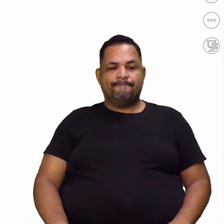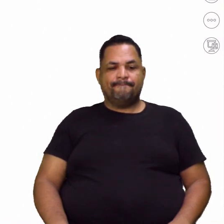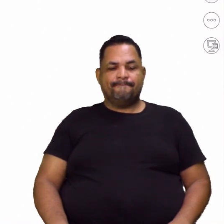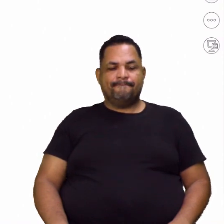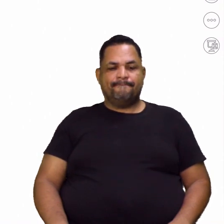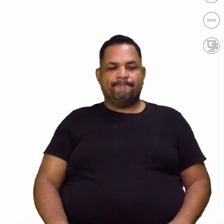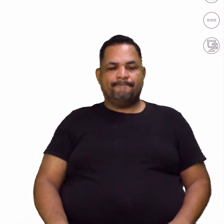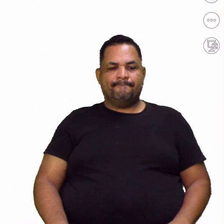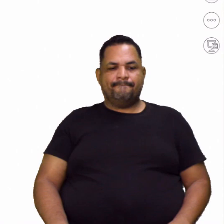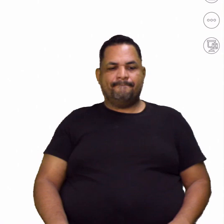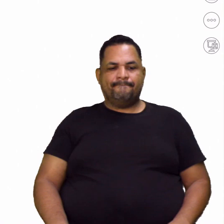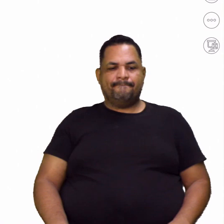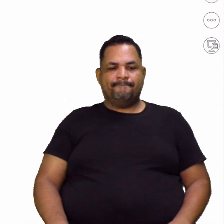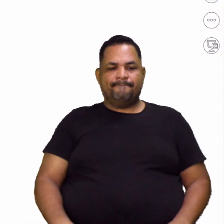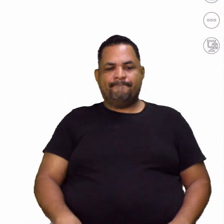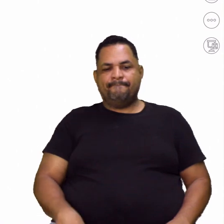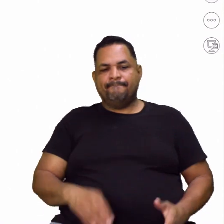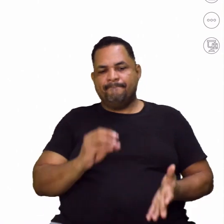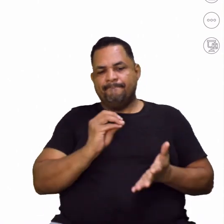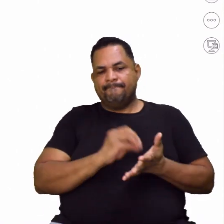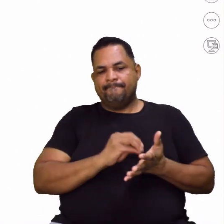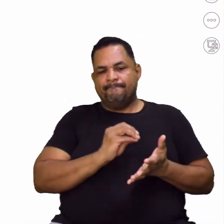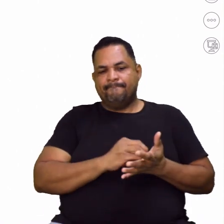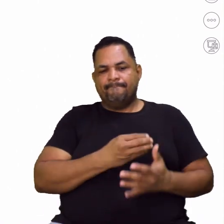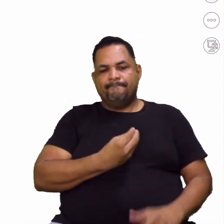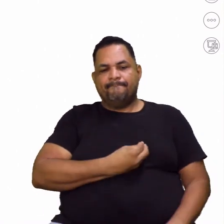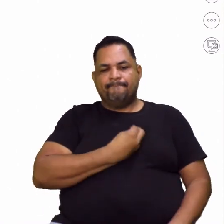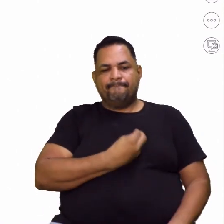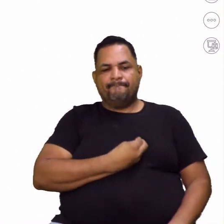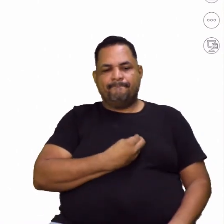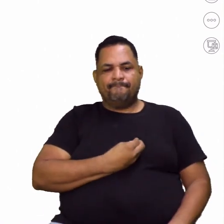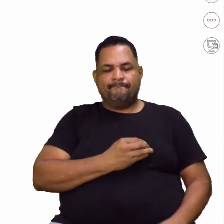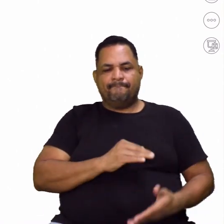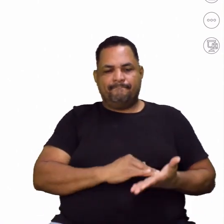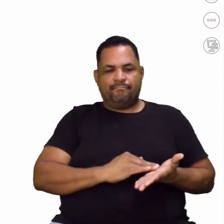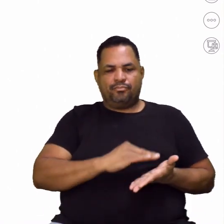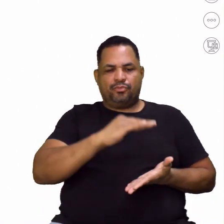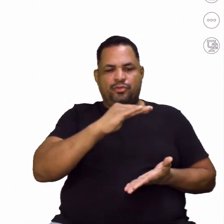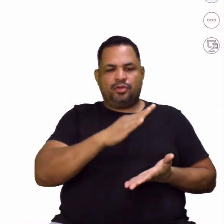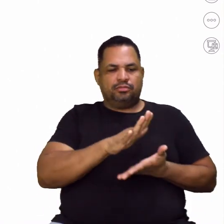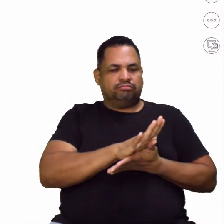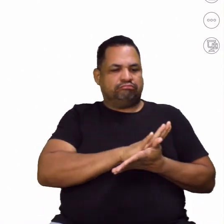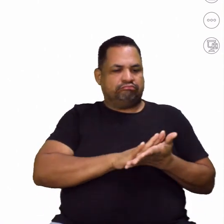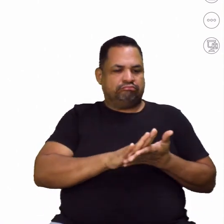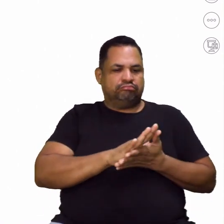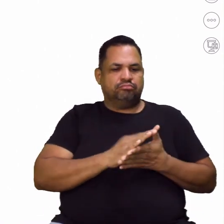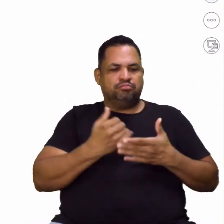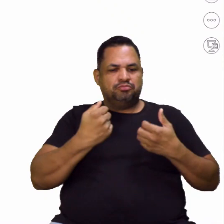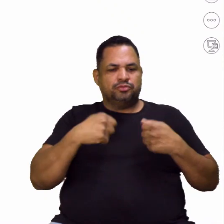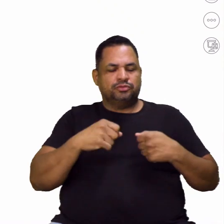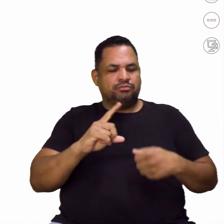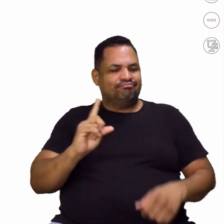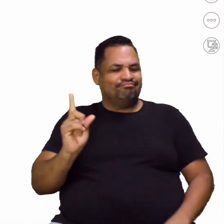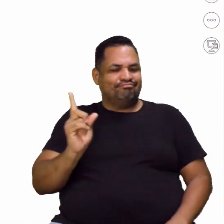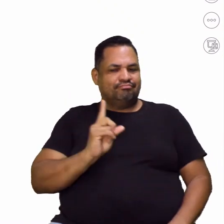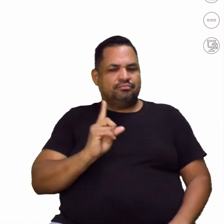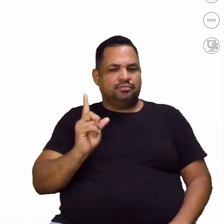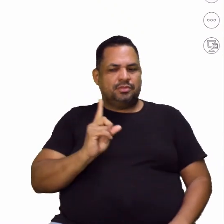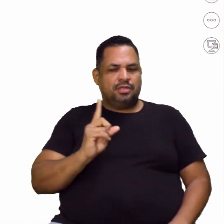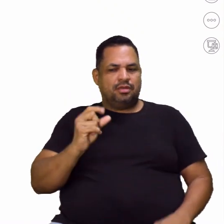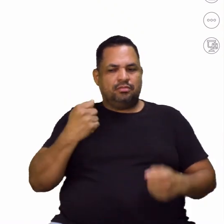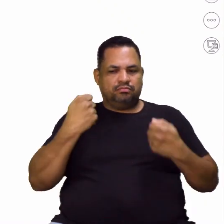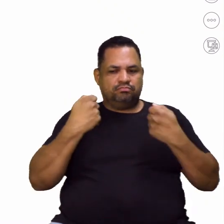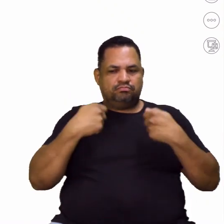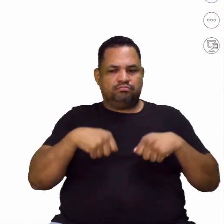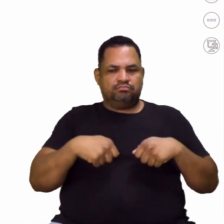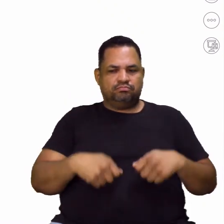Ausência, presença. Cheio, vazio. Possível e